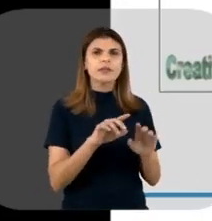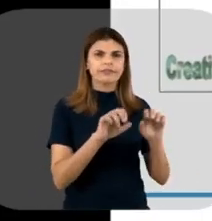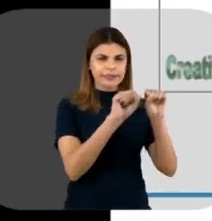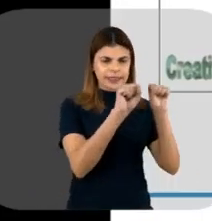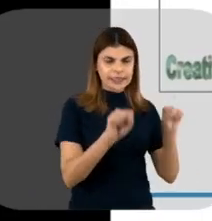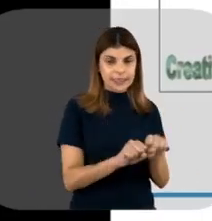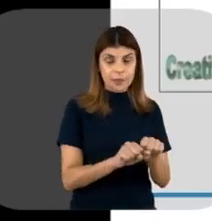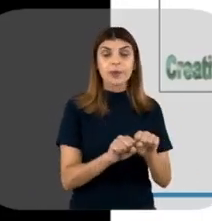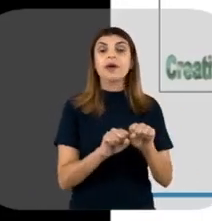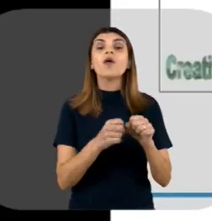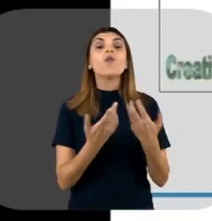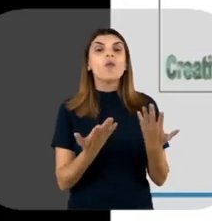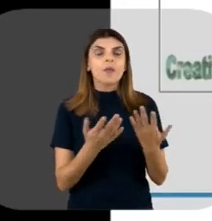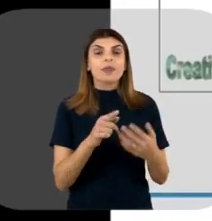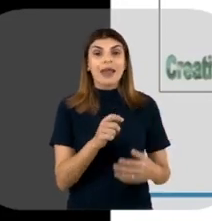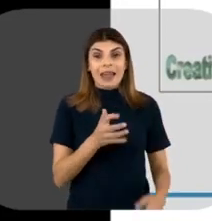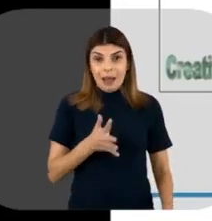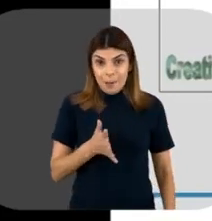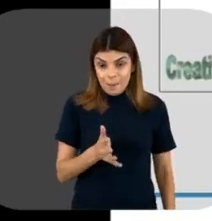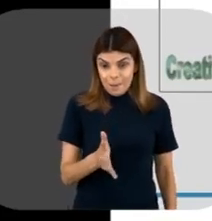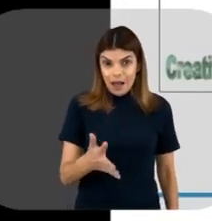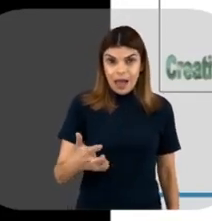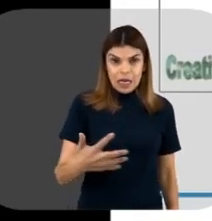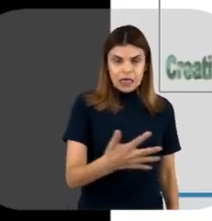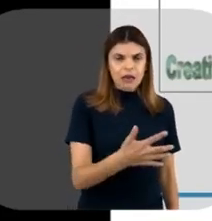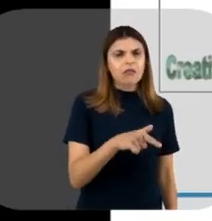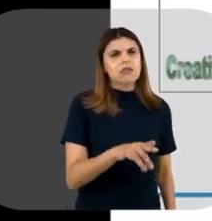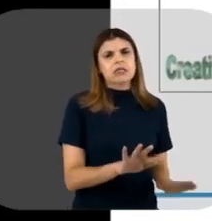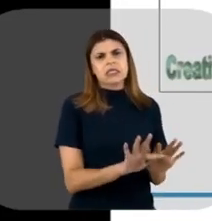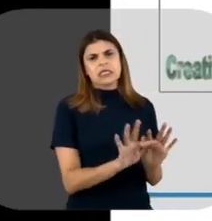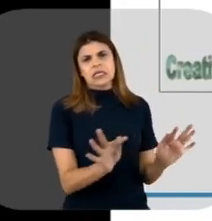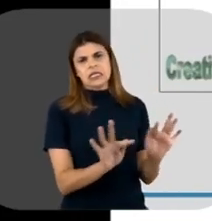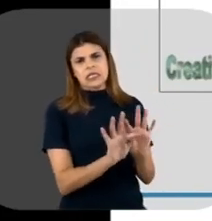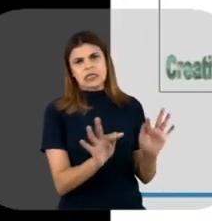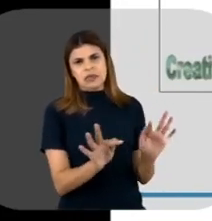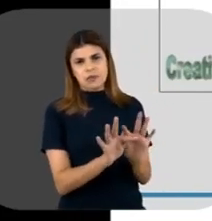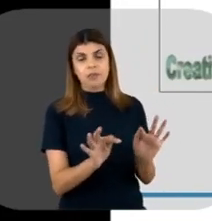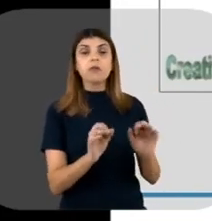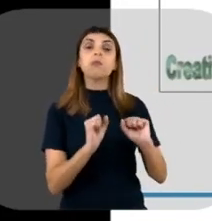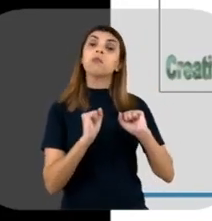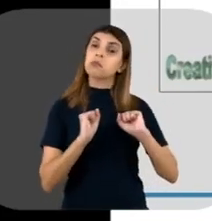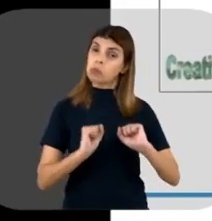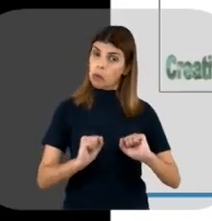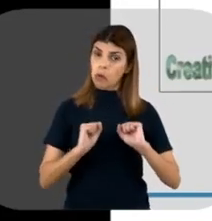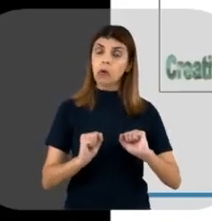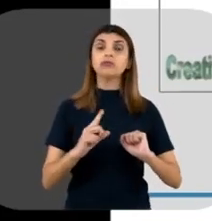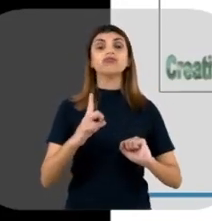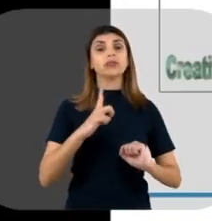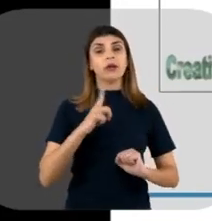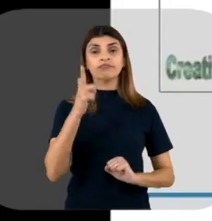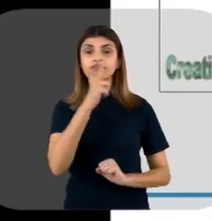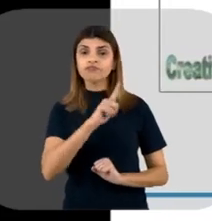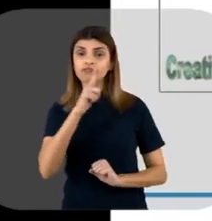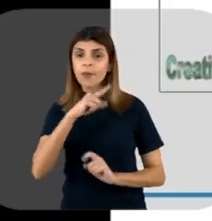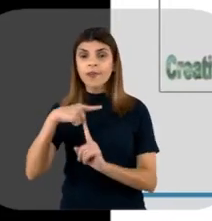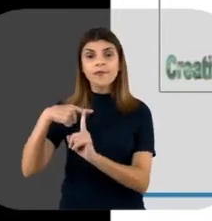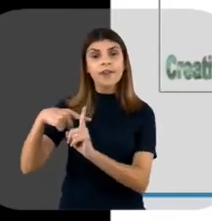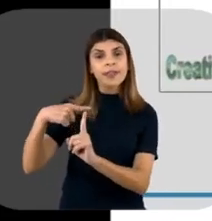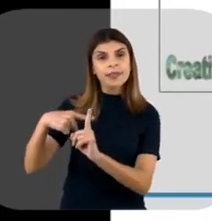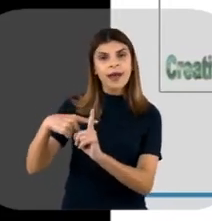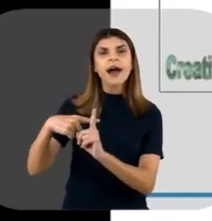né? As bactérias, elas são sistemas mais simplificados. Porém, elas têm a vantagem de